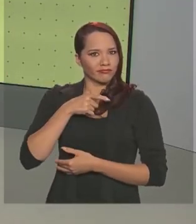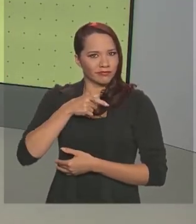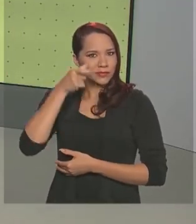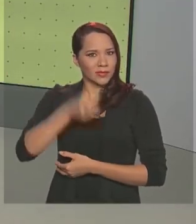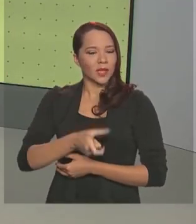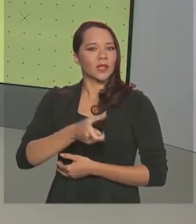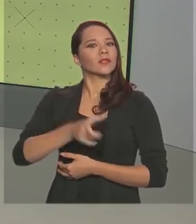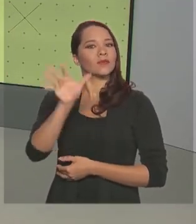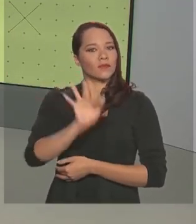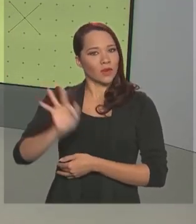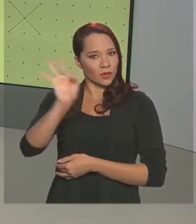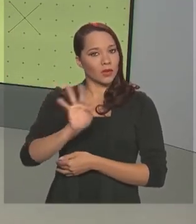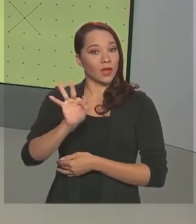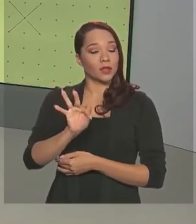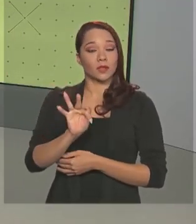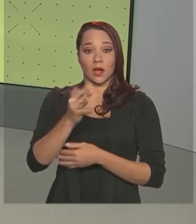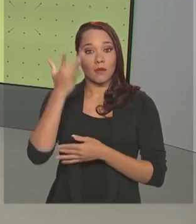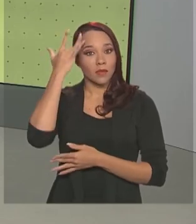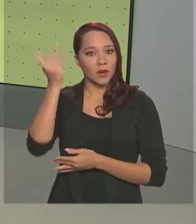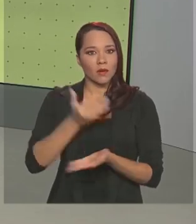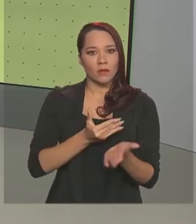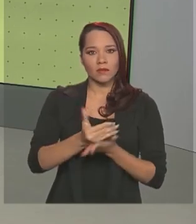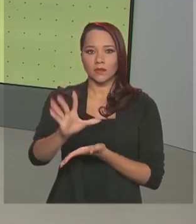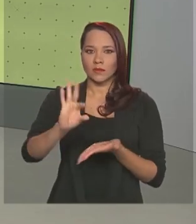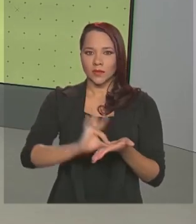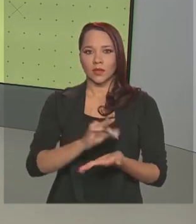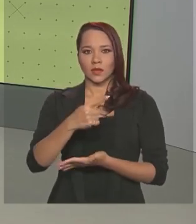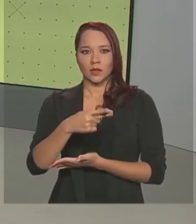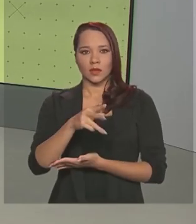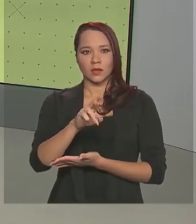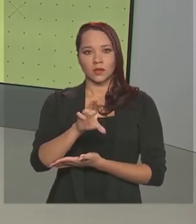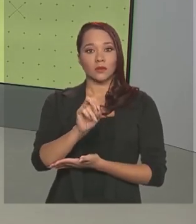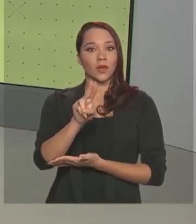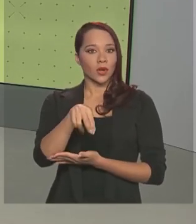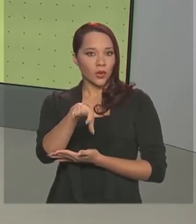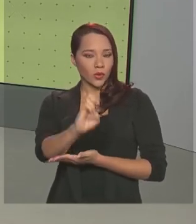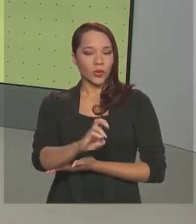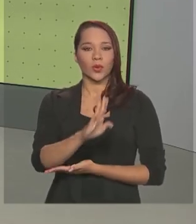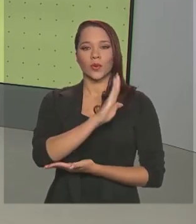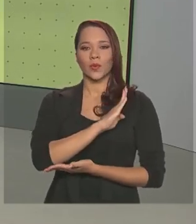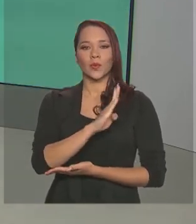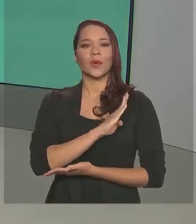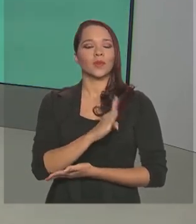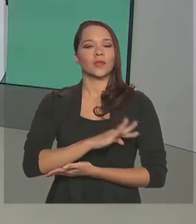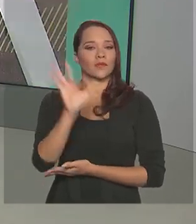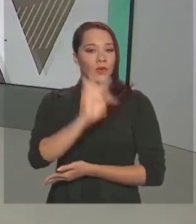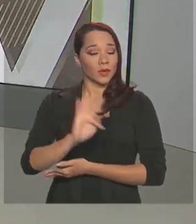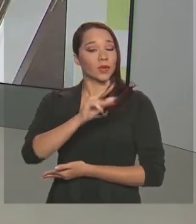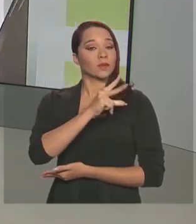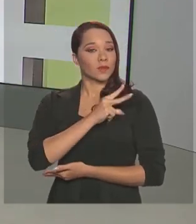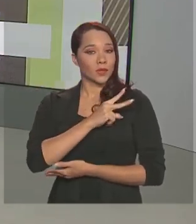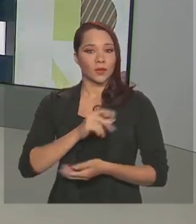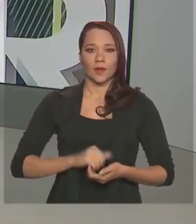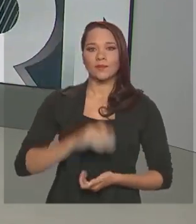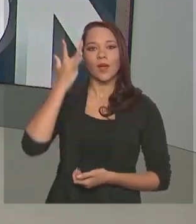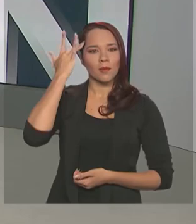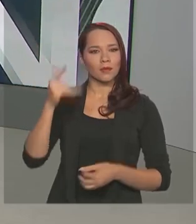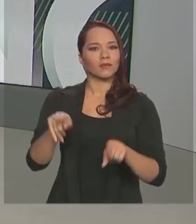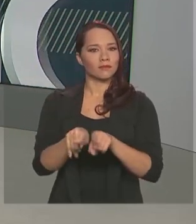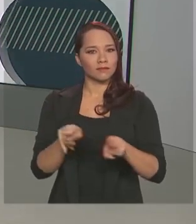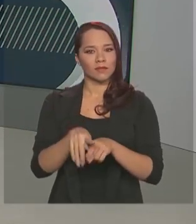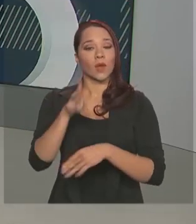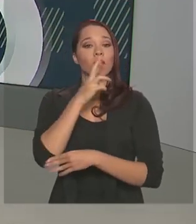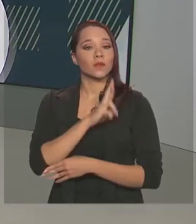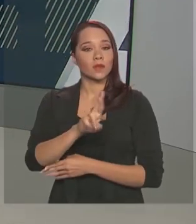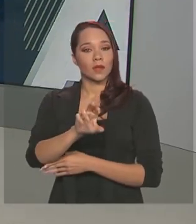ensino superior. Amanhã começam as inscrições para o ProUni com bolsas em instituições particulares. Amanhã também sai